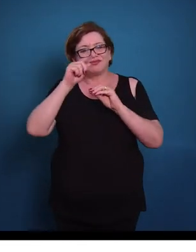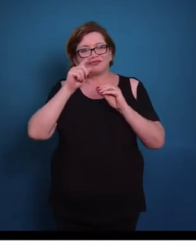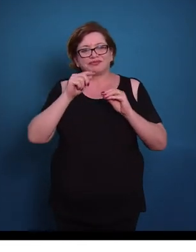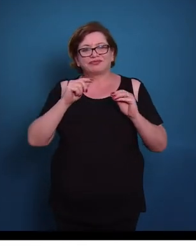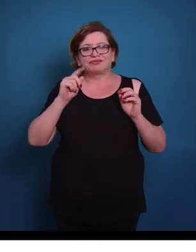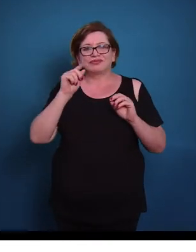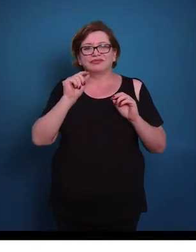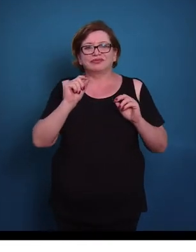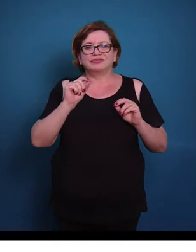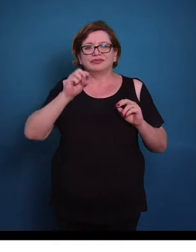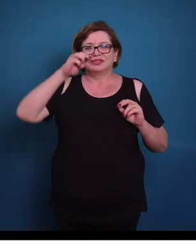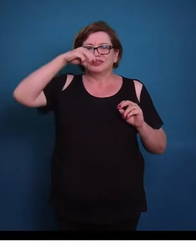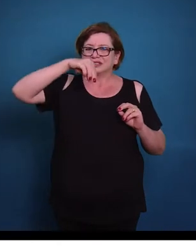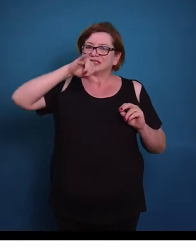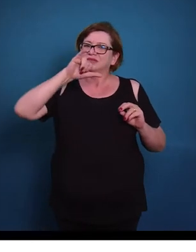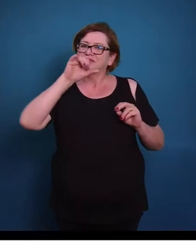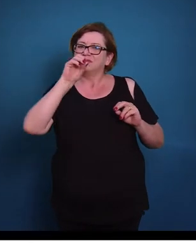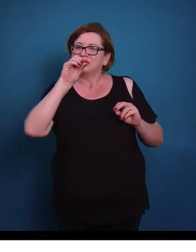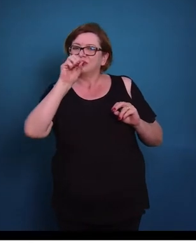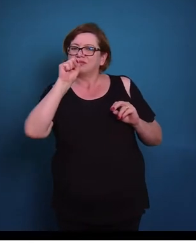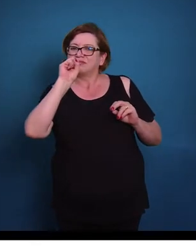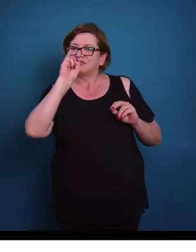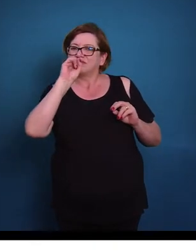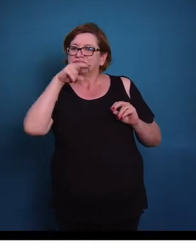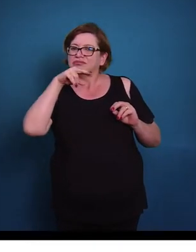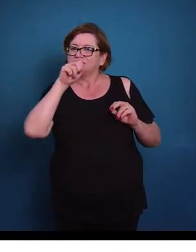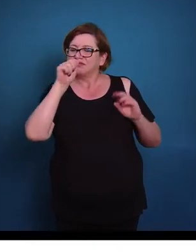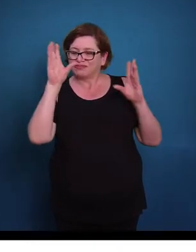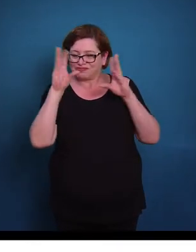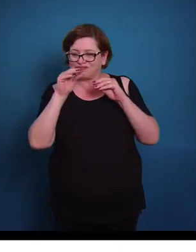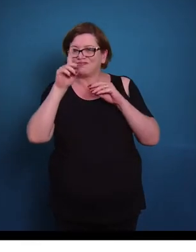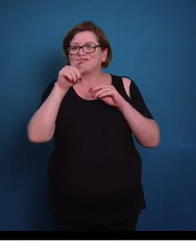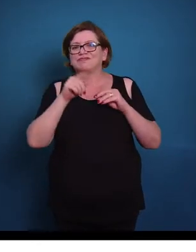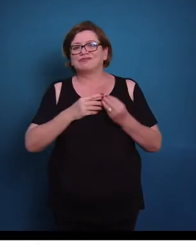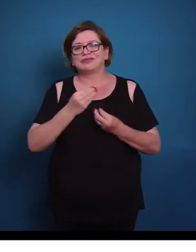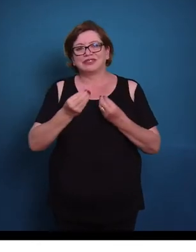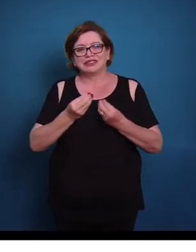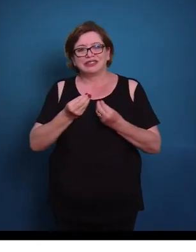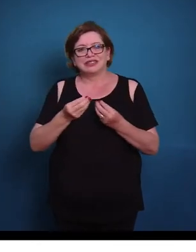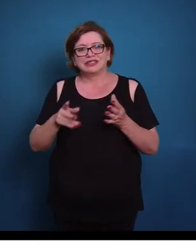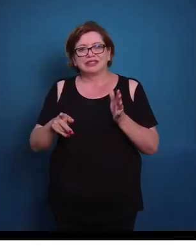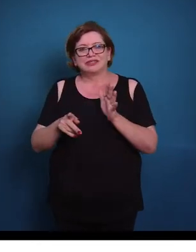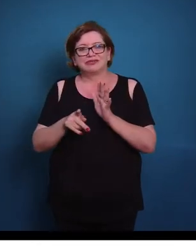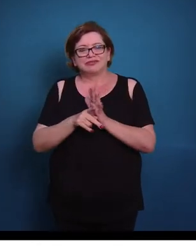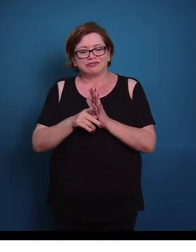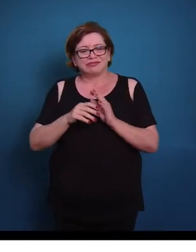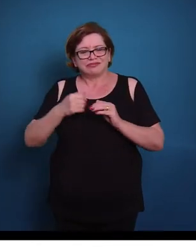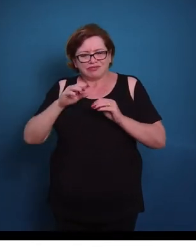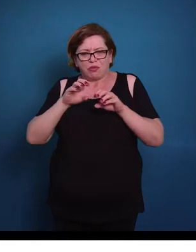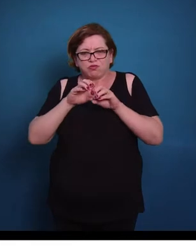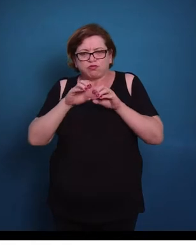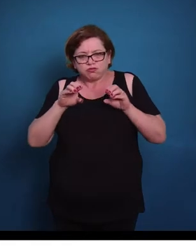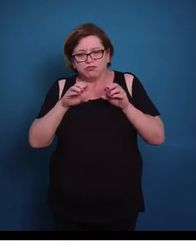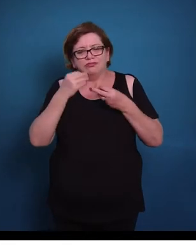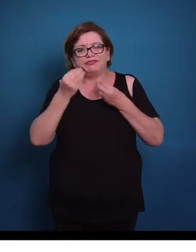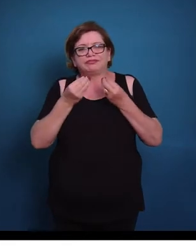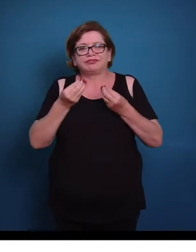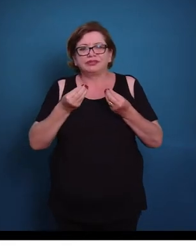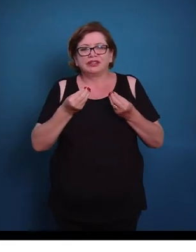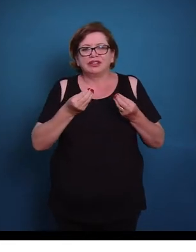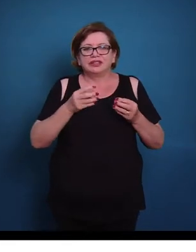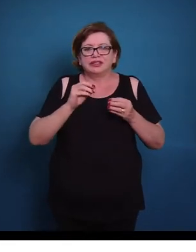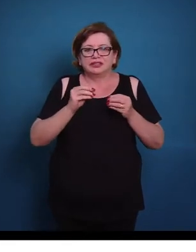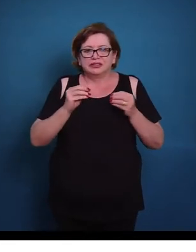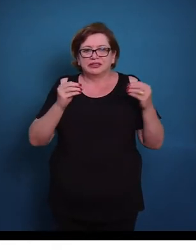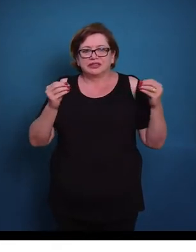formadas por filamento de miosina, que são filamentos mais espessos. Então o